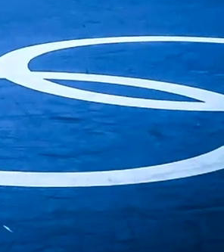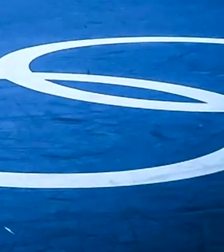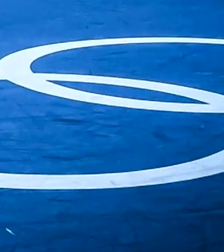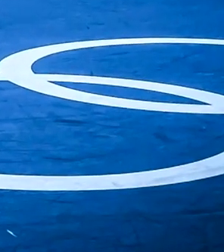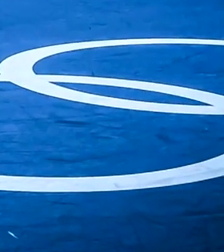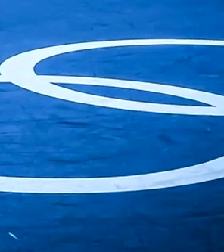Transcrição Tchau,